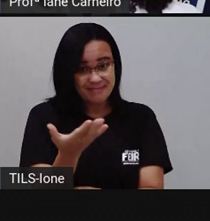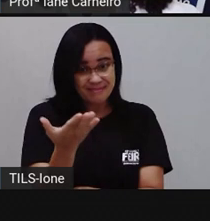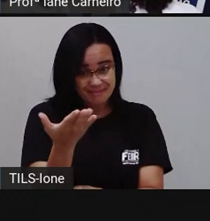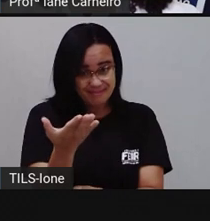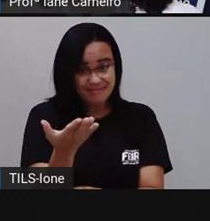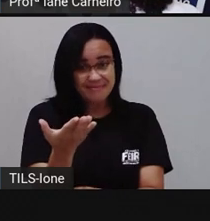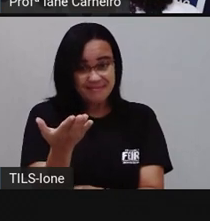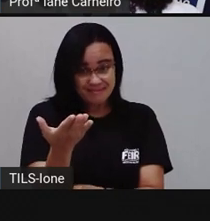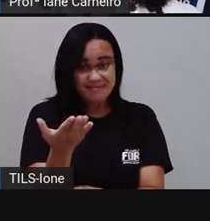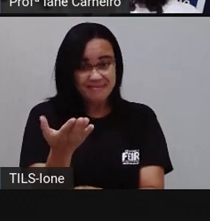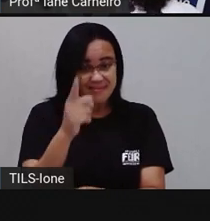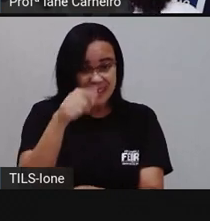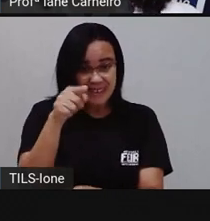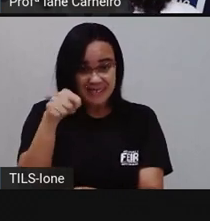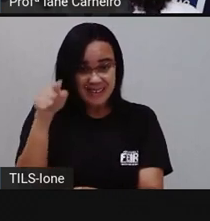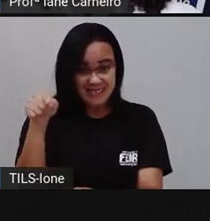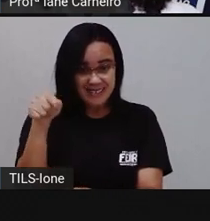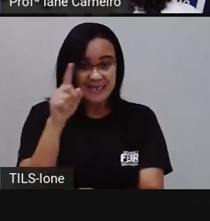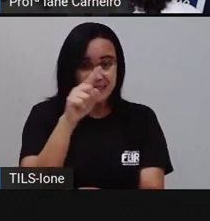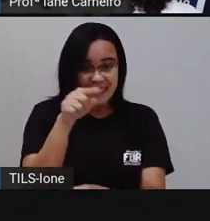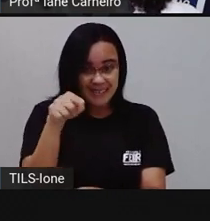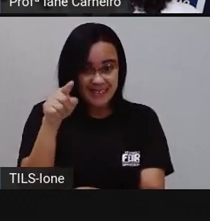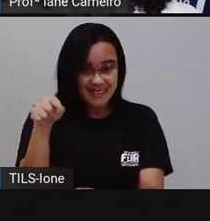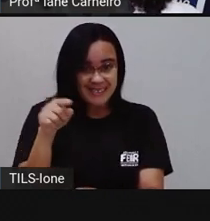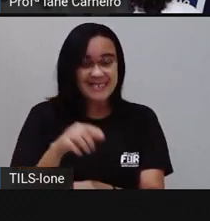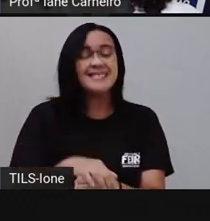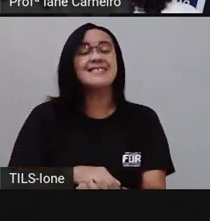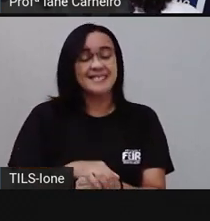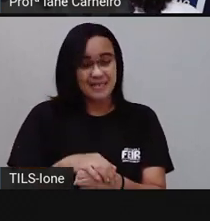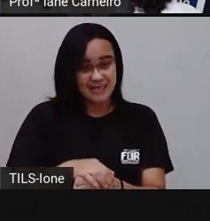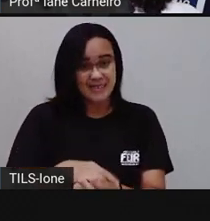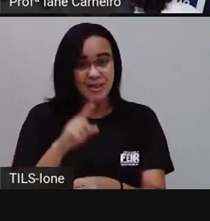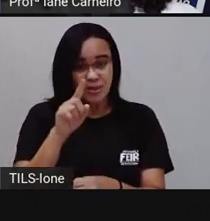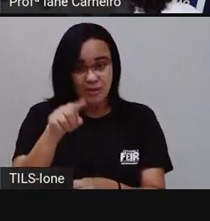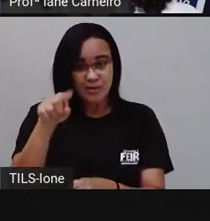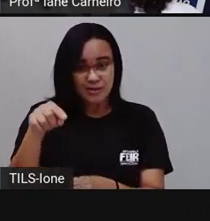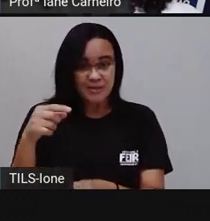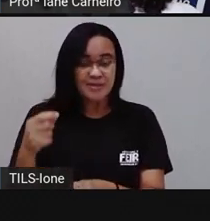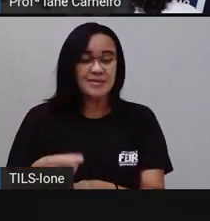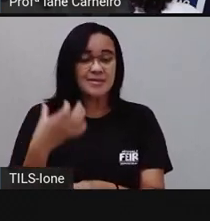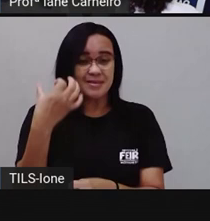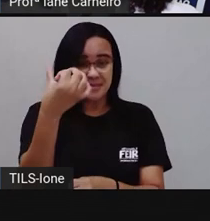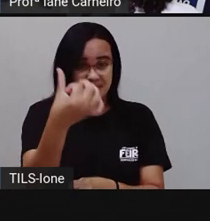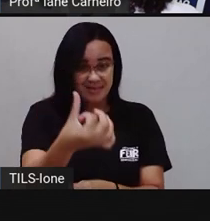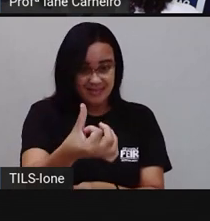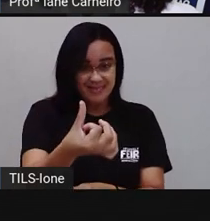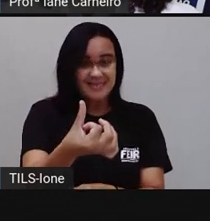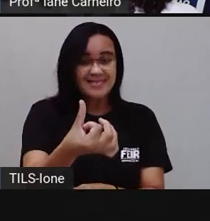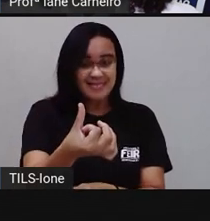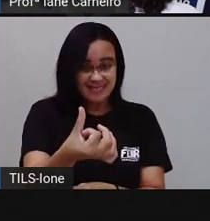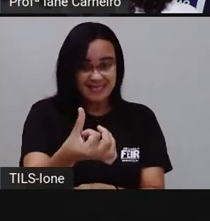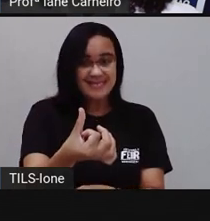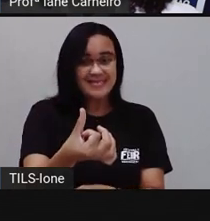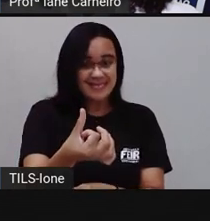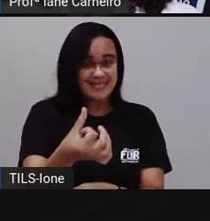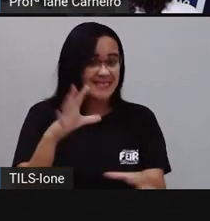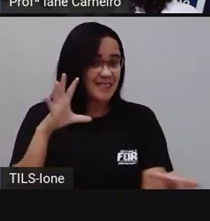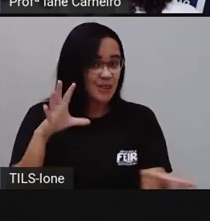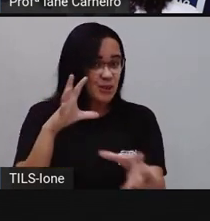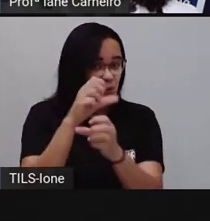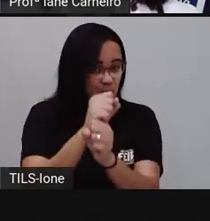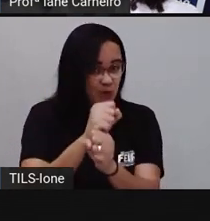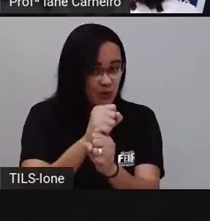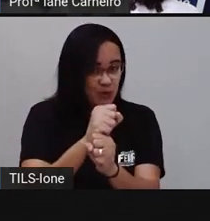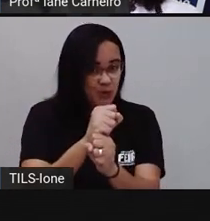Você pode fazer várias estratégias. Um, dois, três, quatro, cinco, seis. Quanto é, ó?